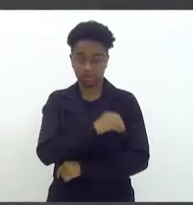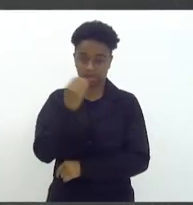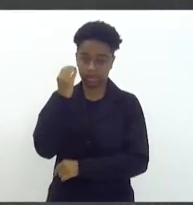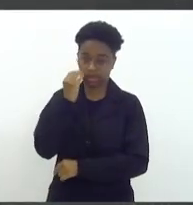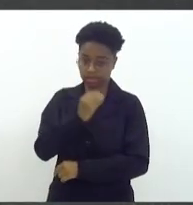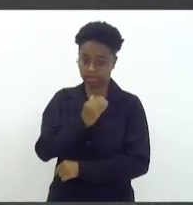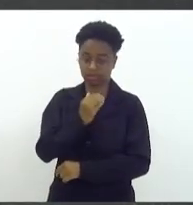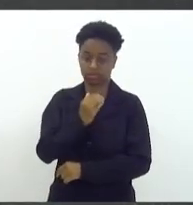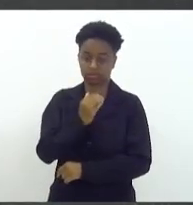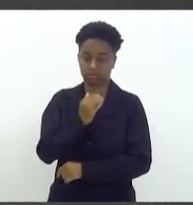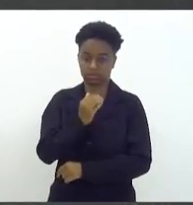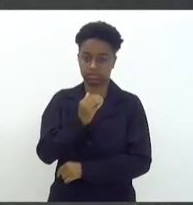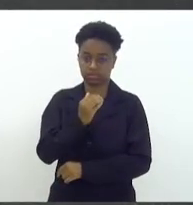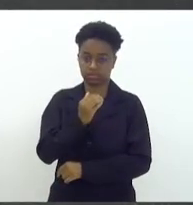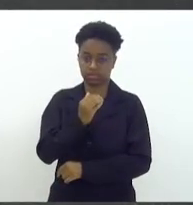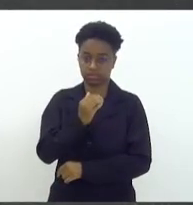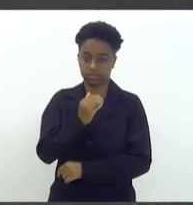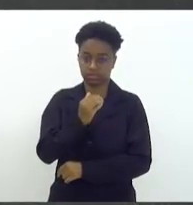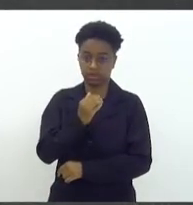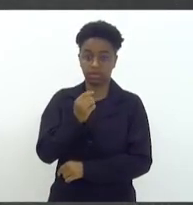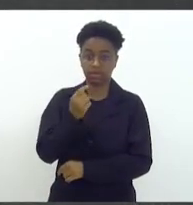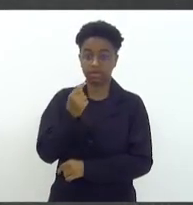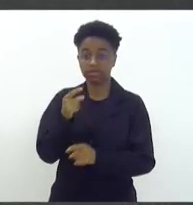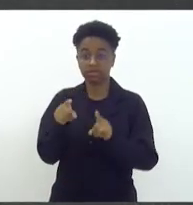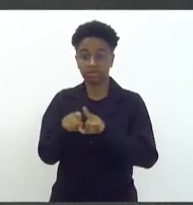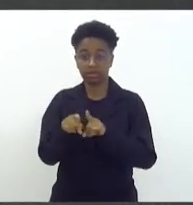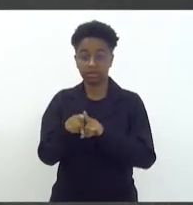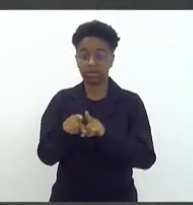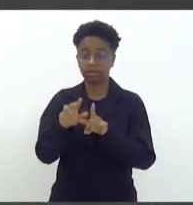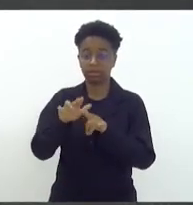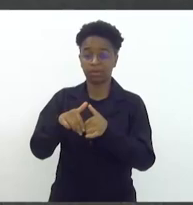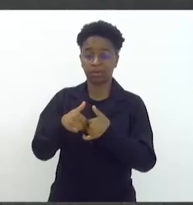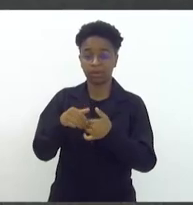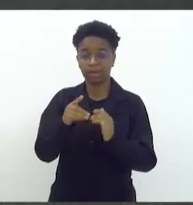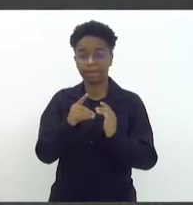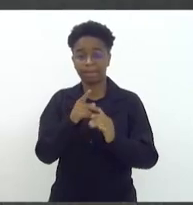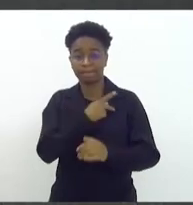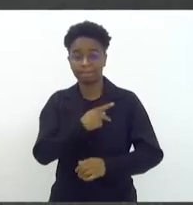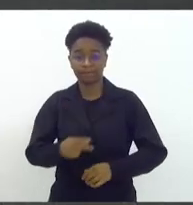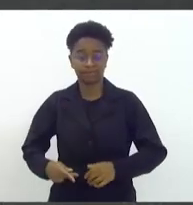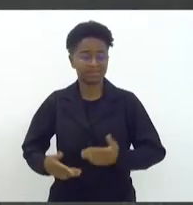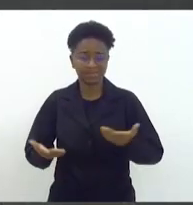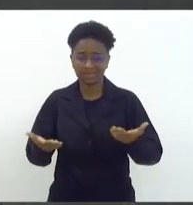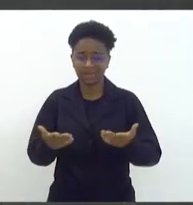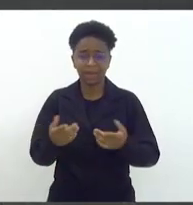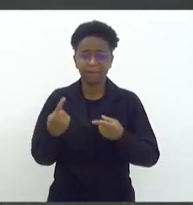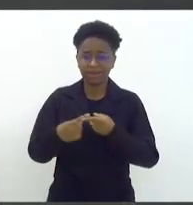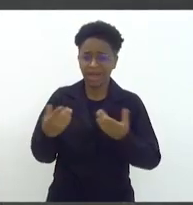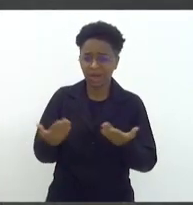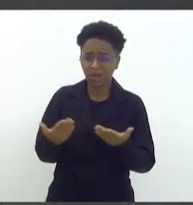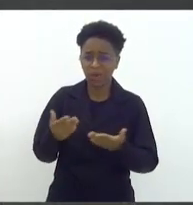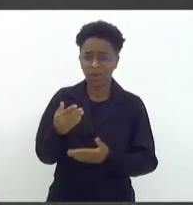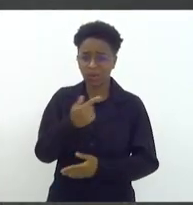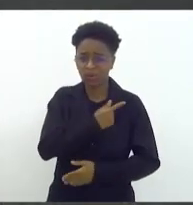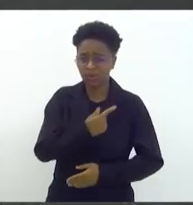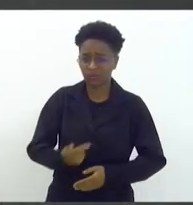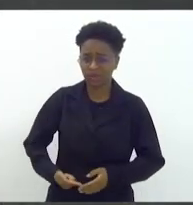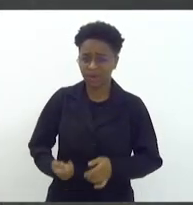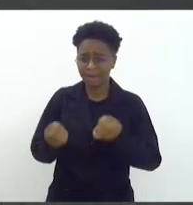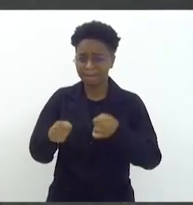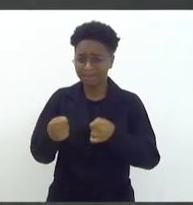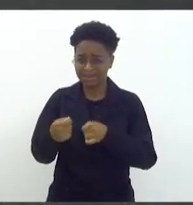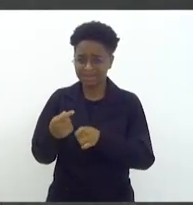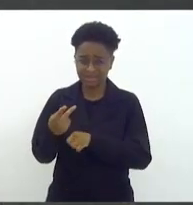Cláudio Castro, com vistas ao presidente do DR. O governador Cláudio Castro agora tem que consultar